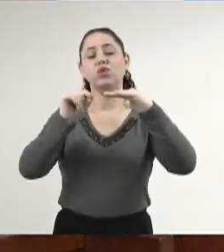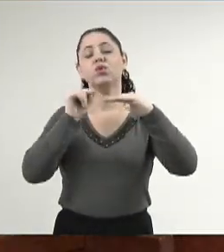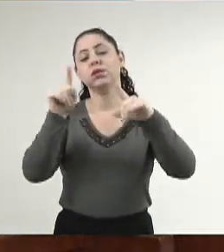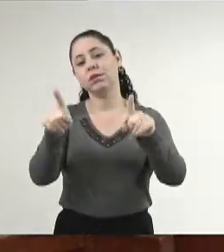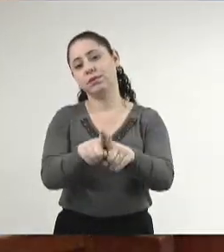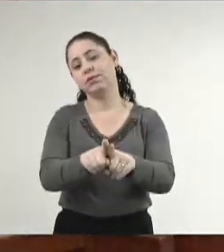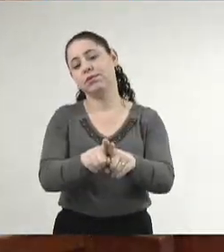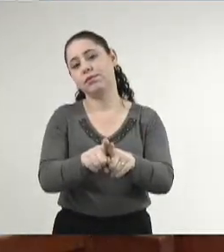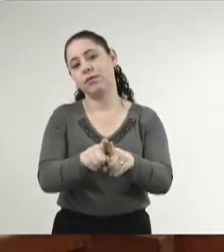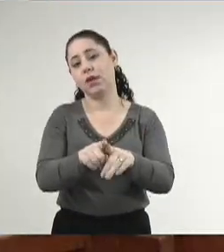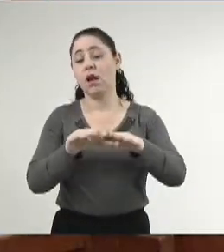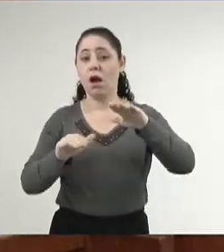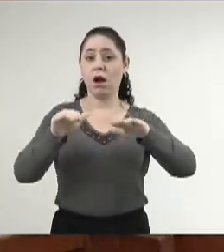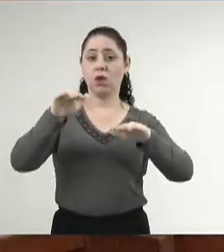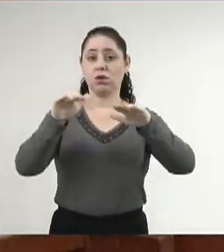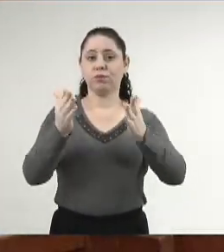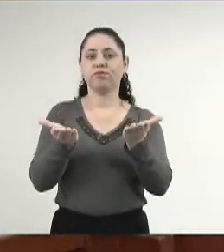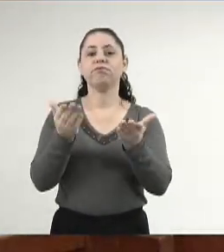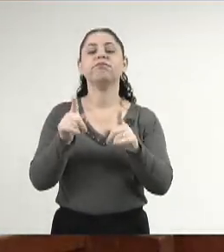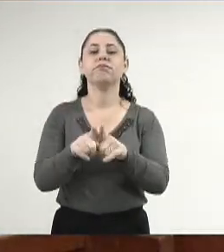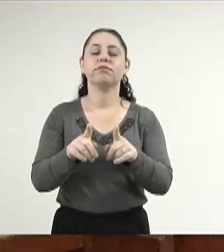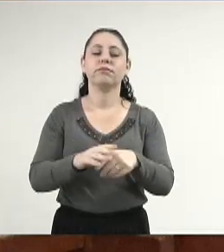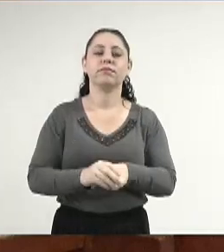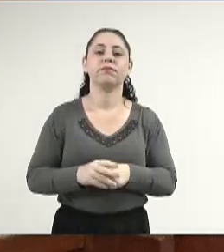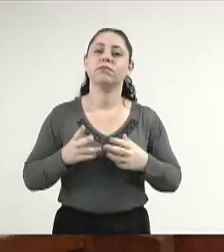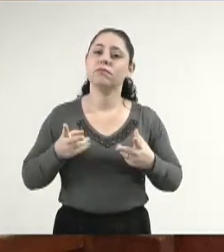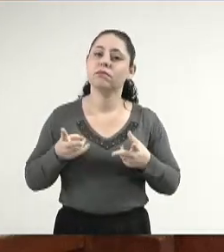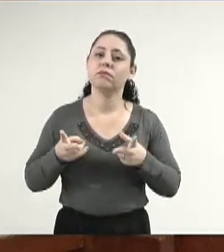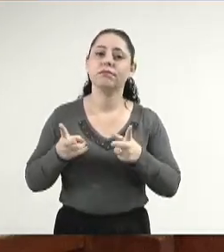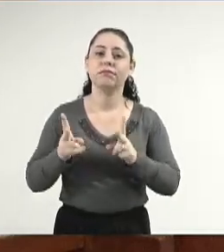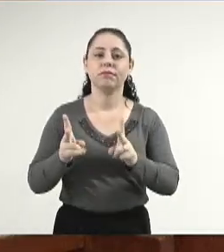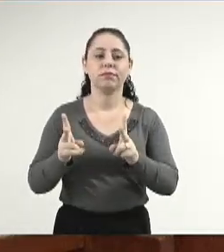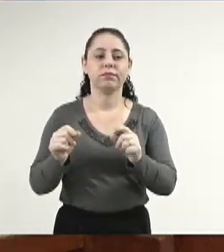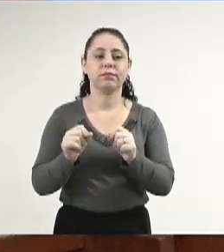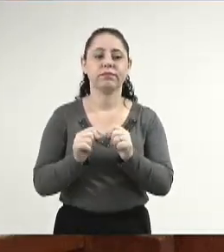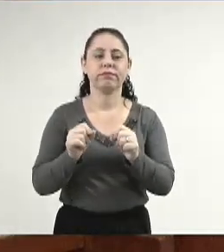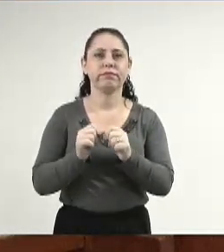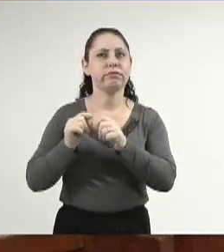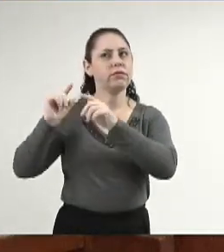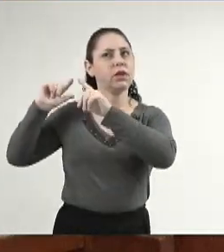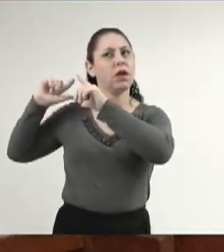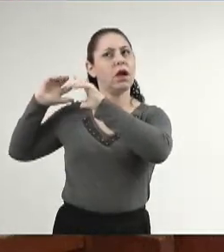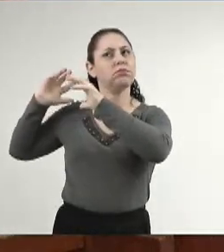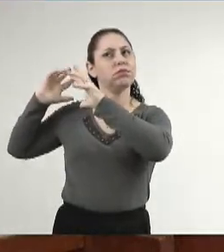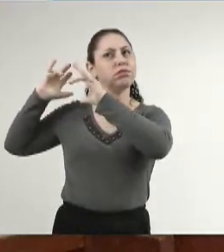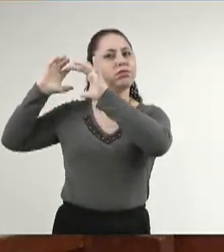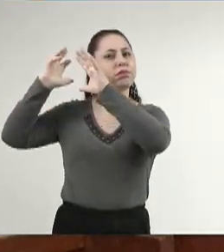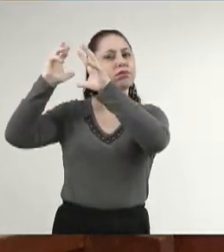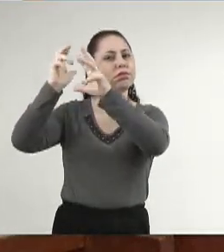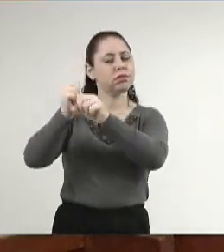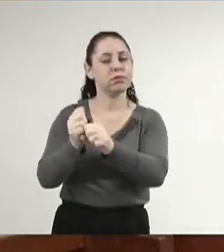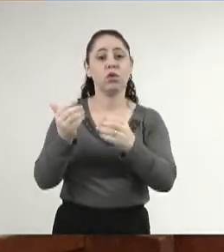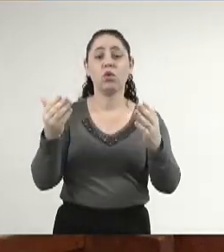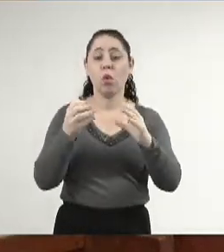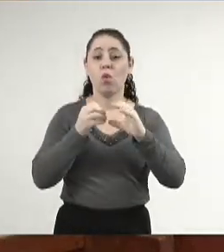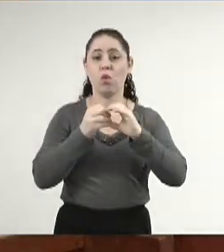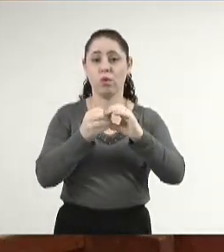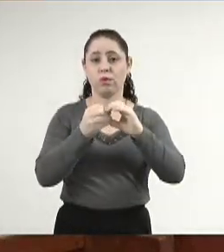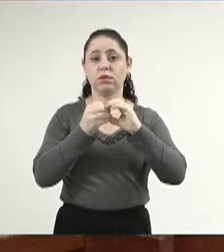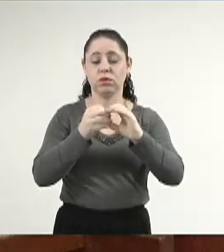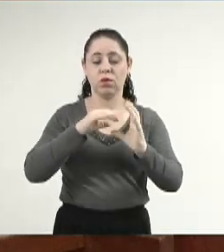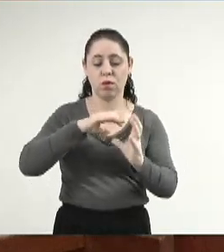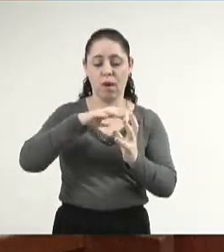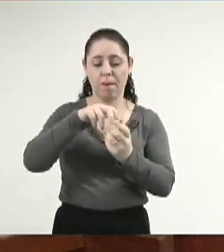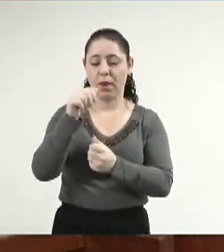mais equilibrada. Mas eu continuo aqui fazendo a retrospectiva do que hoje é o cooperativismo no